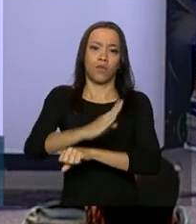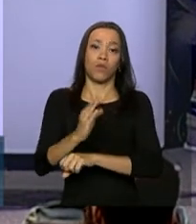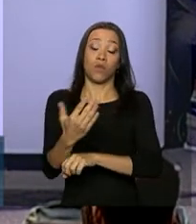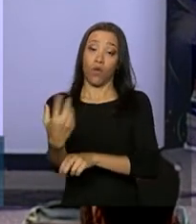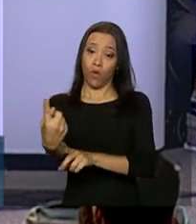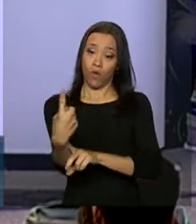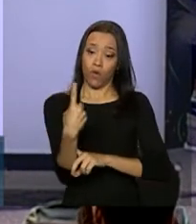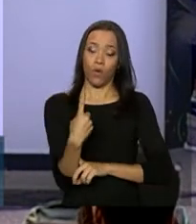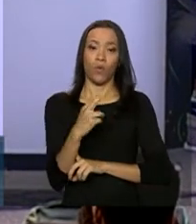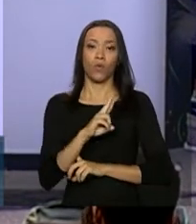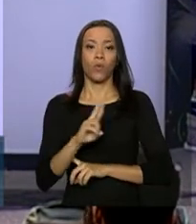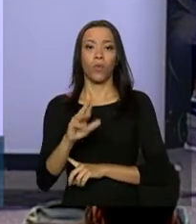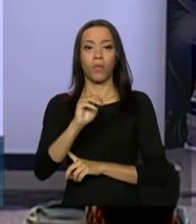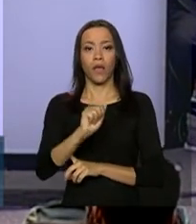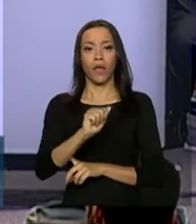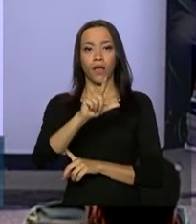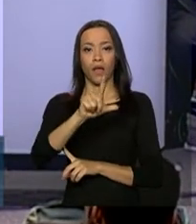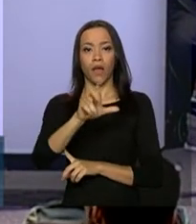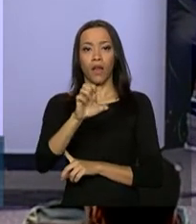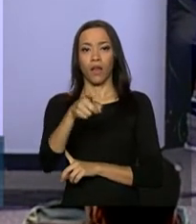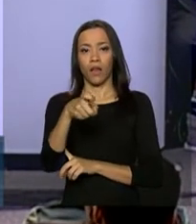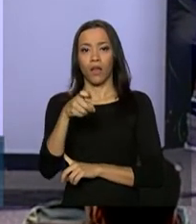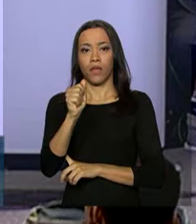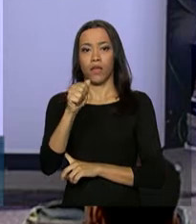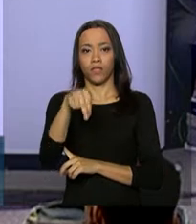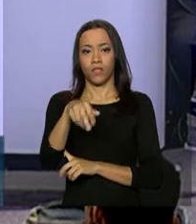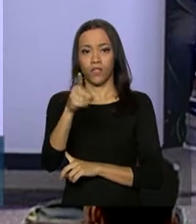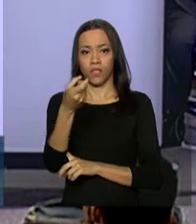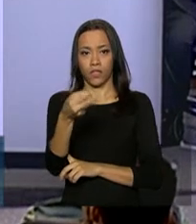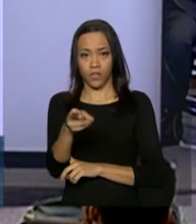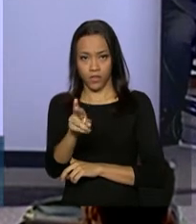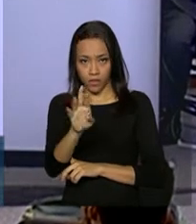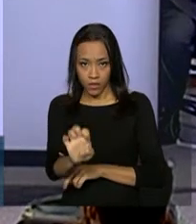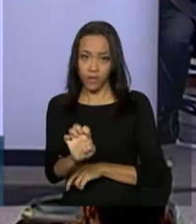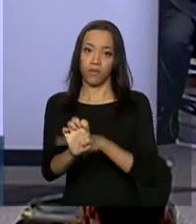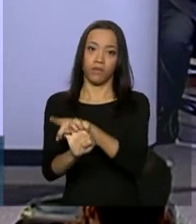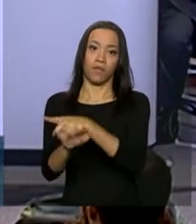Lira, chefe da Divisão de Fiscalização para a Erradicação do Trabalho Escravo.